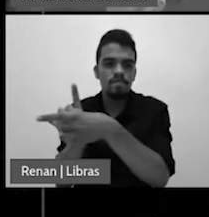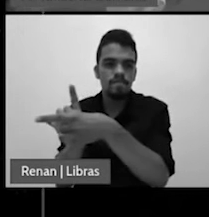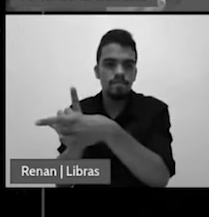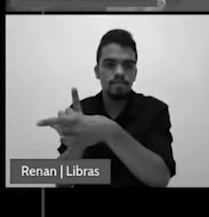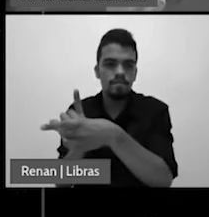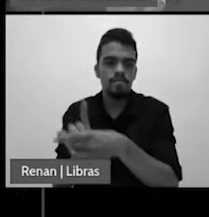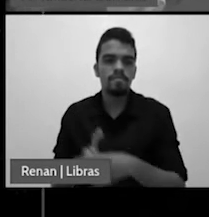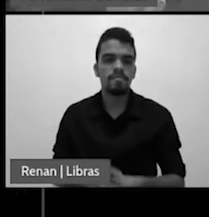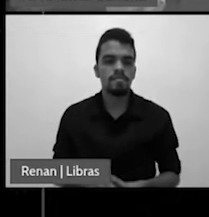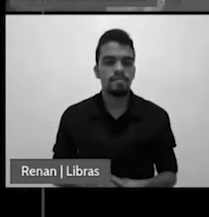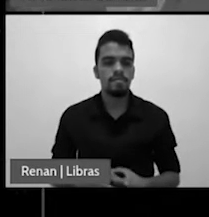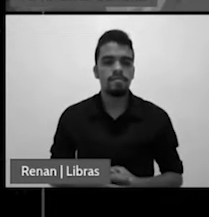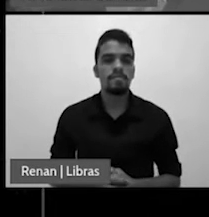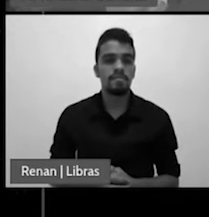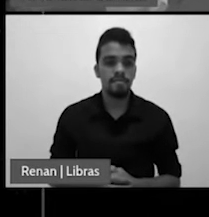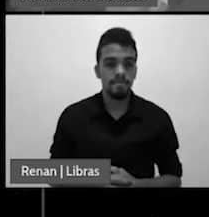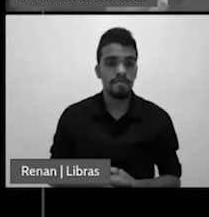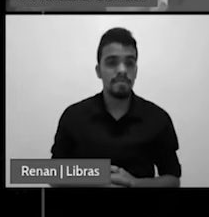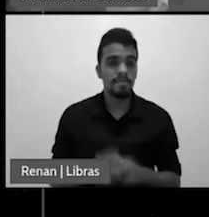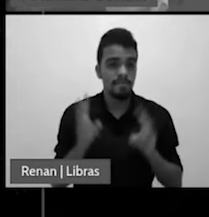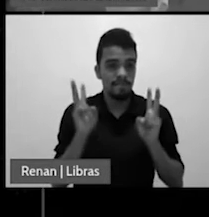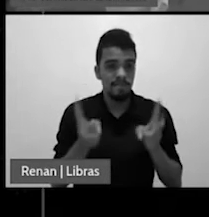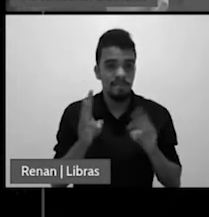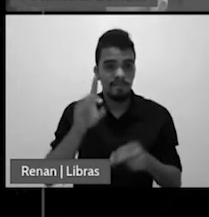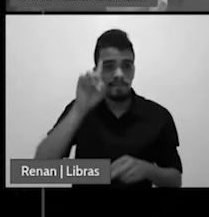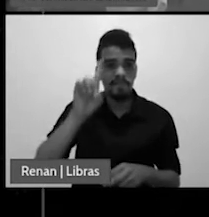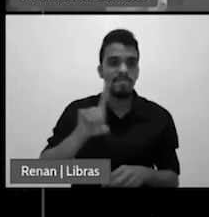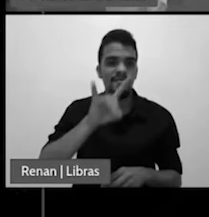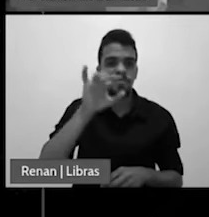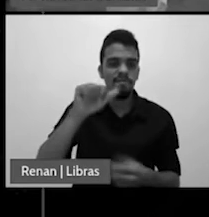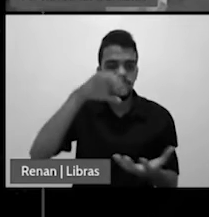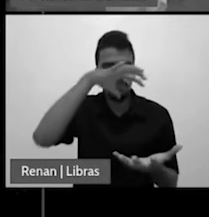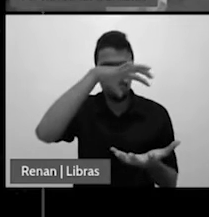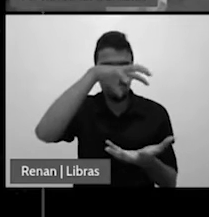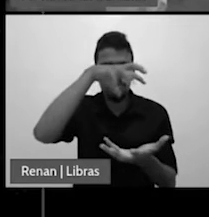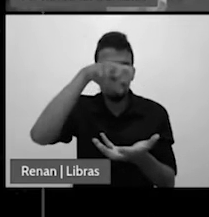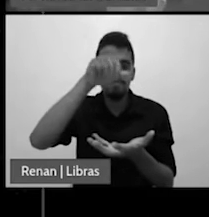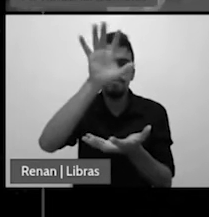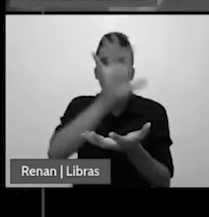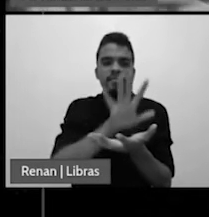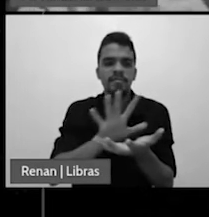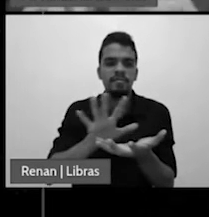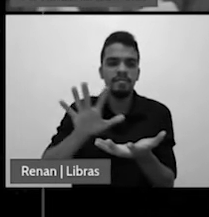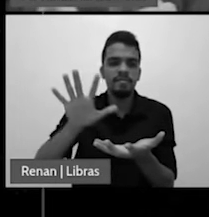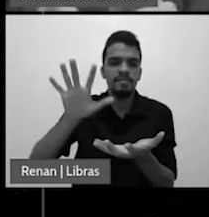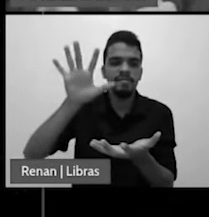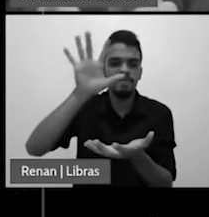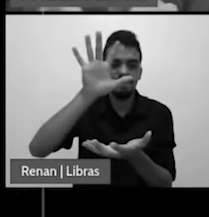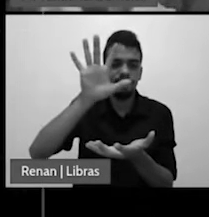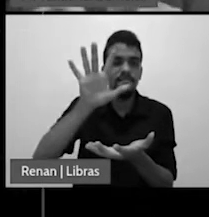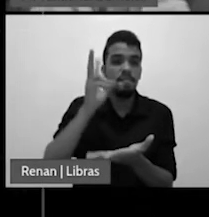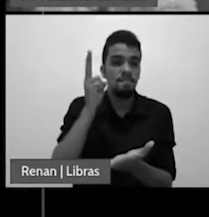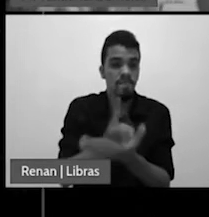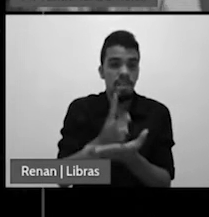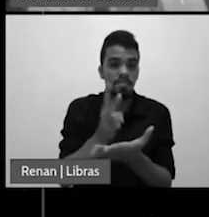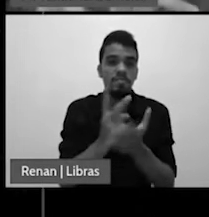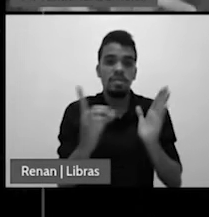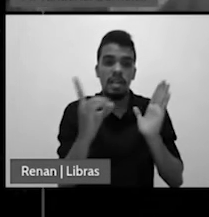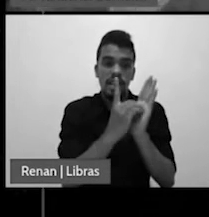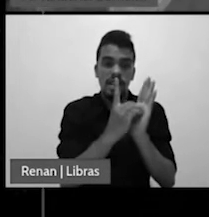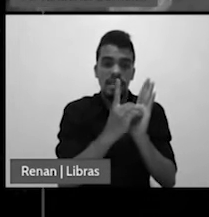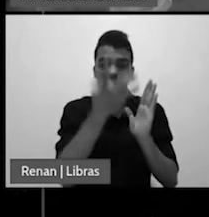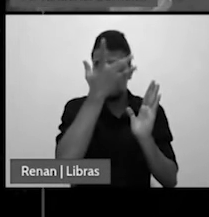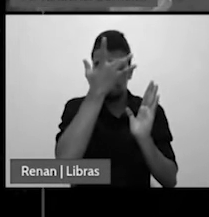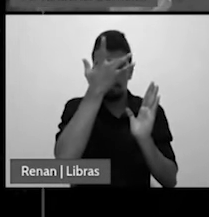veneração desse dia se estenderá por todo o mundo e mediante o decreto então as pessoas que aderem a esta lei passam a